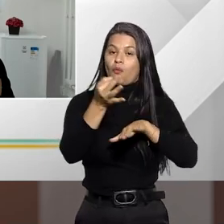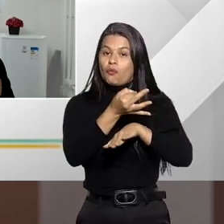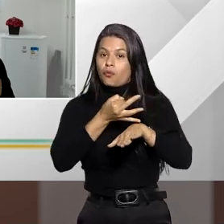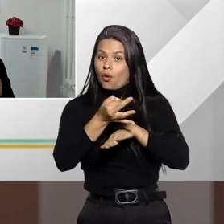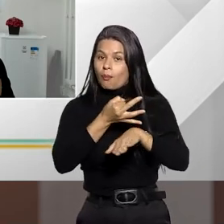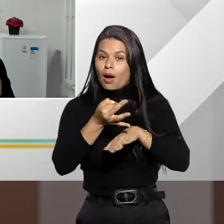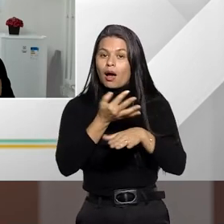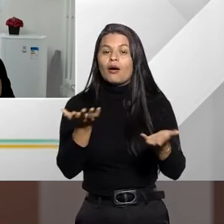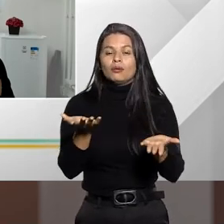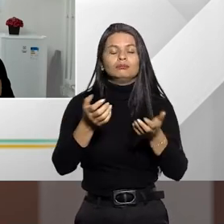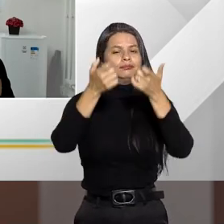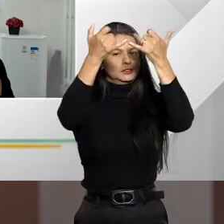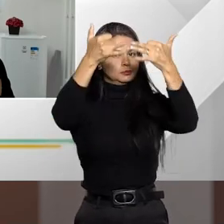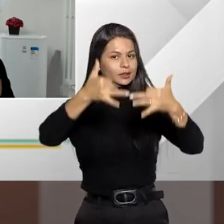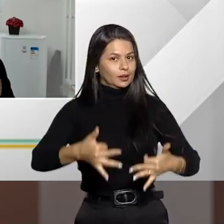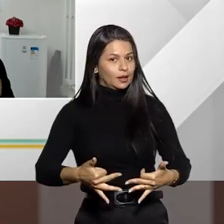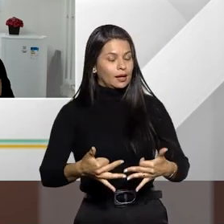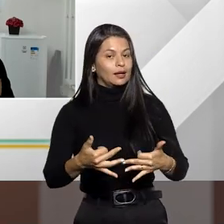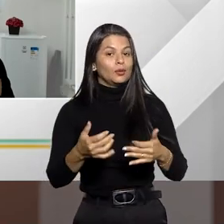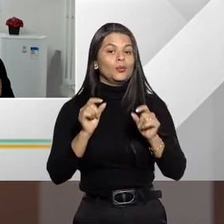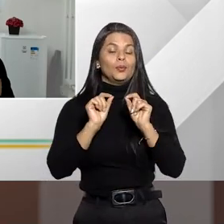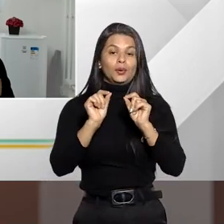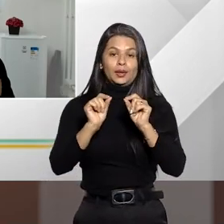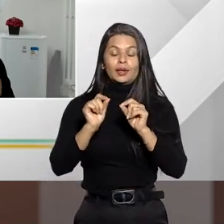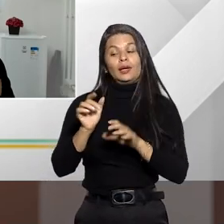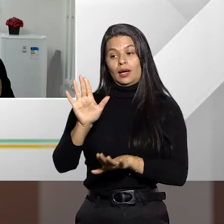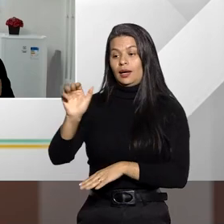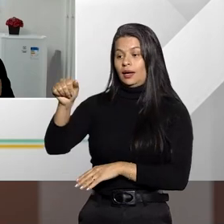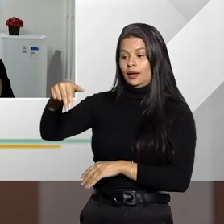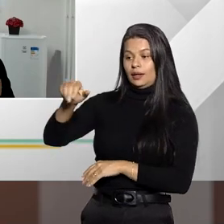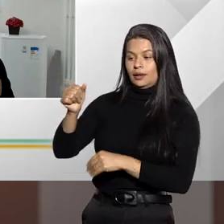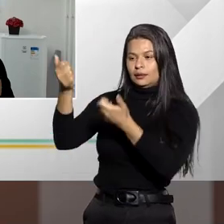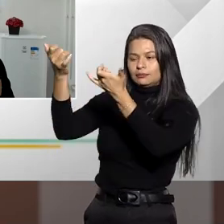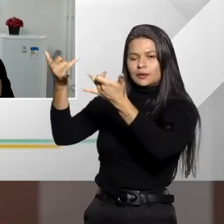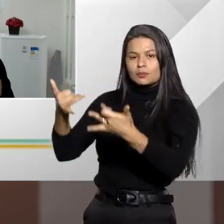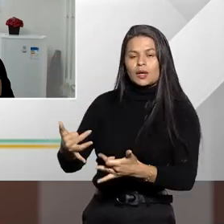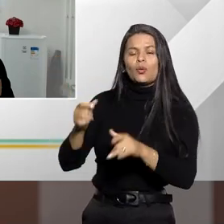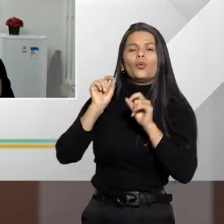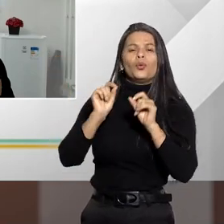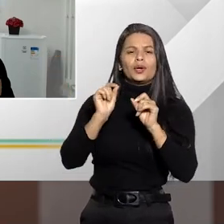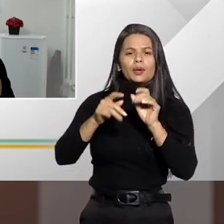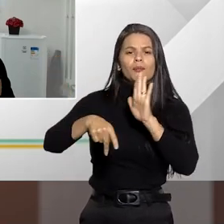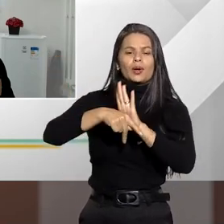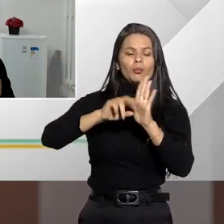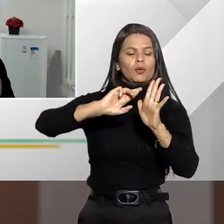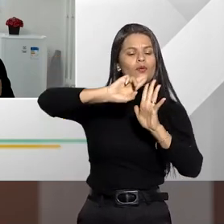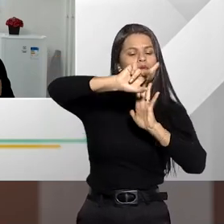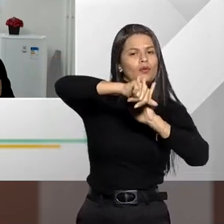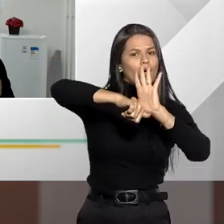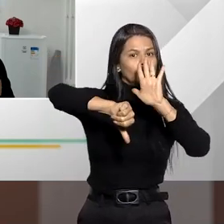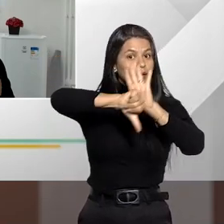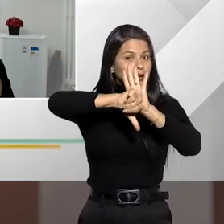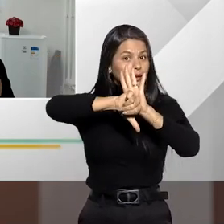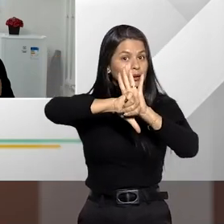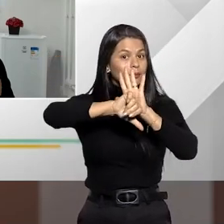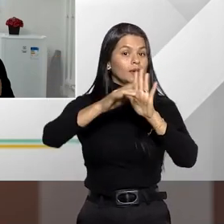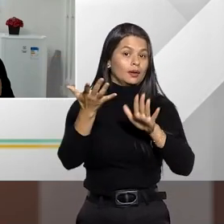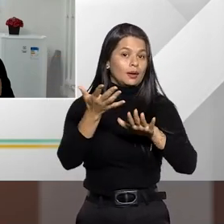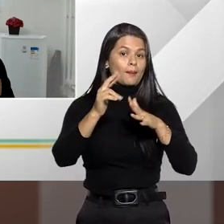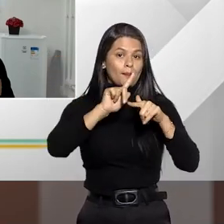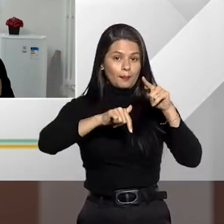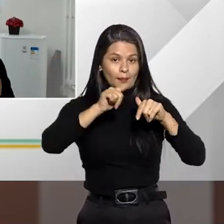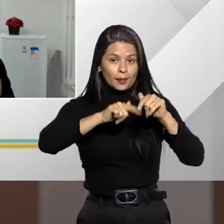Poderia começar explicando, então, professora Ana Cristina, em linhas gerais, o que seria o concurso material ou o concurso real? E poderia citar